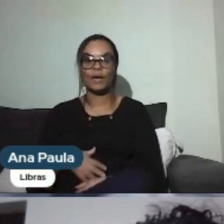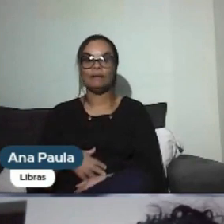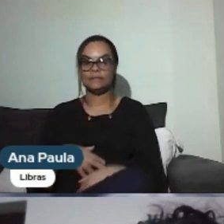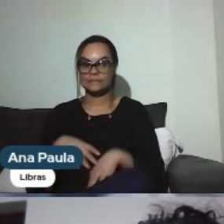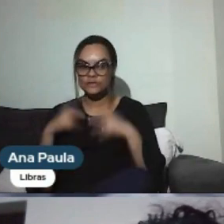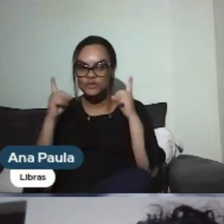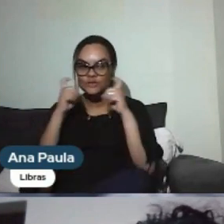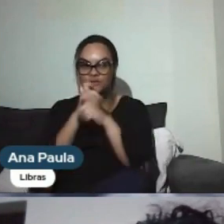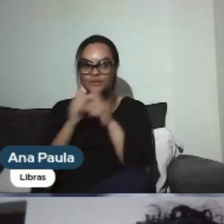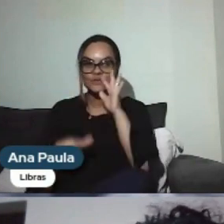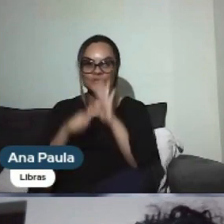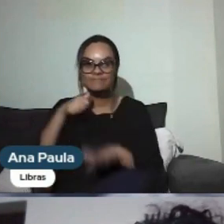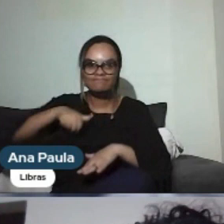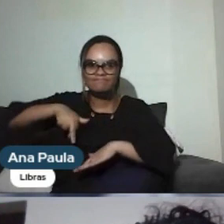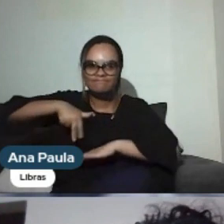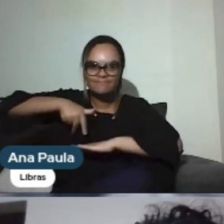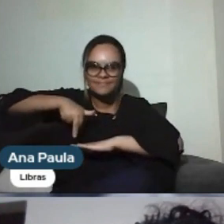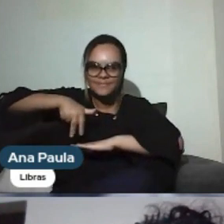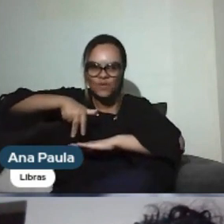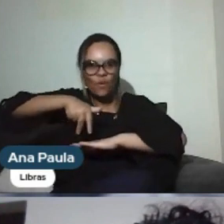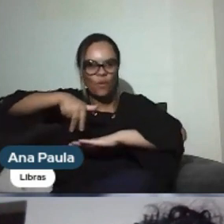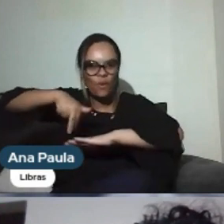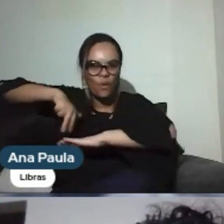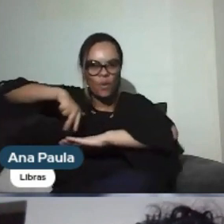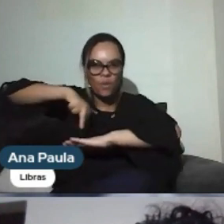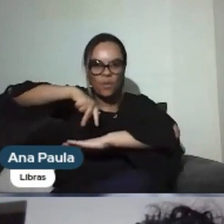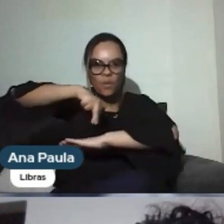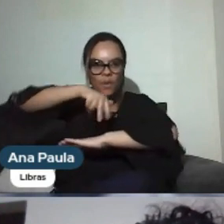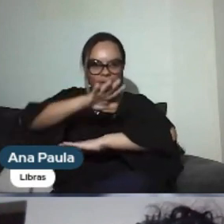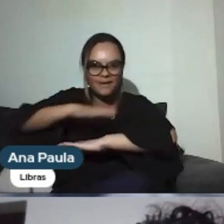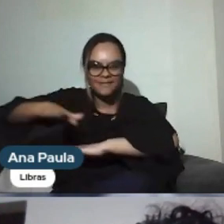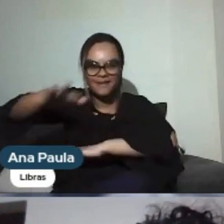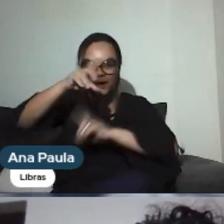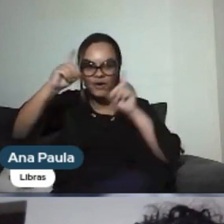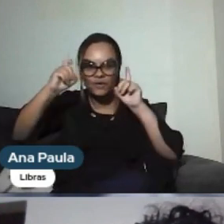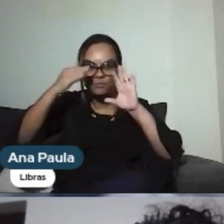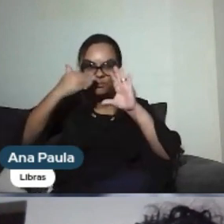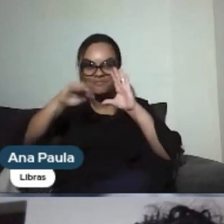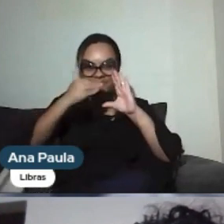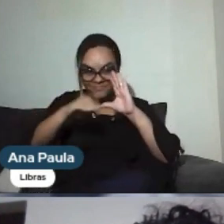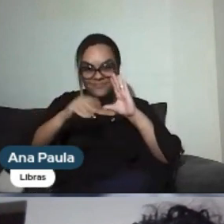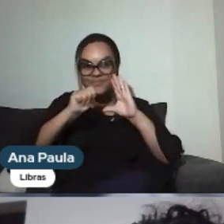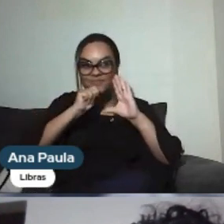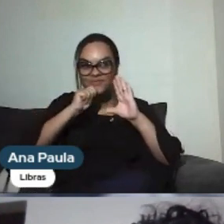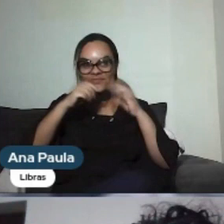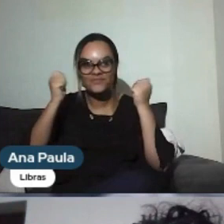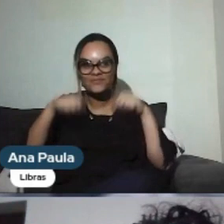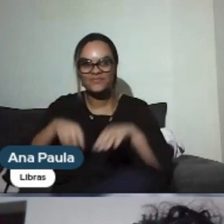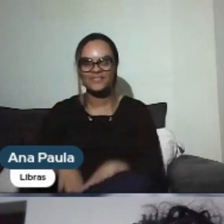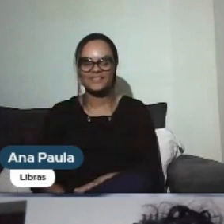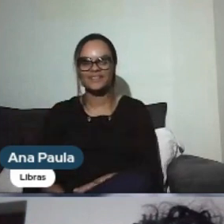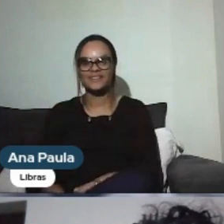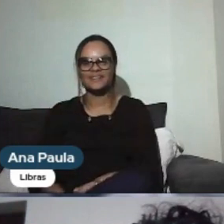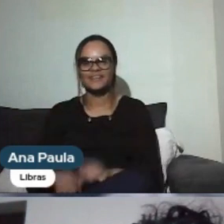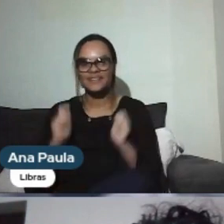pela primeira vez, eu fiz uma caminhada. Andei no meu bairro aqui, até mandei uma foto para o Abraão, né? Porque eu estou em